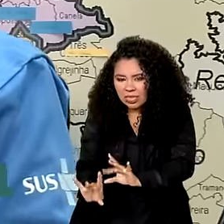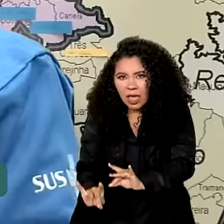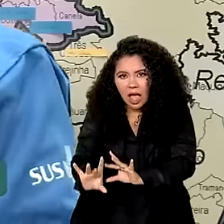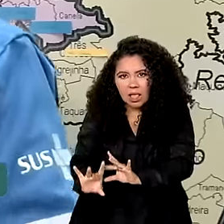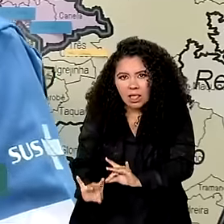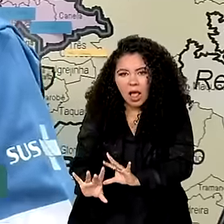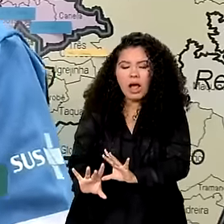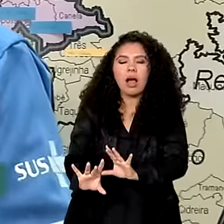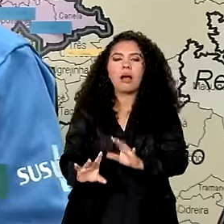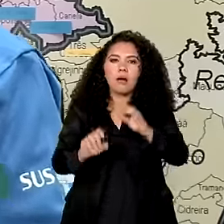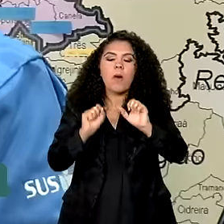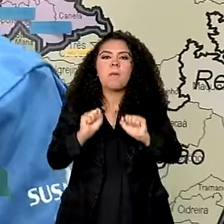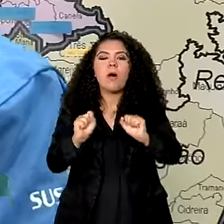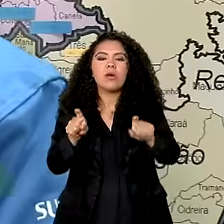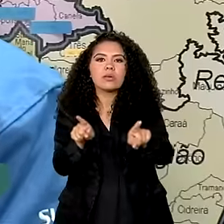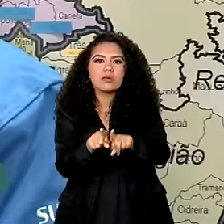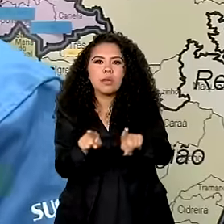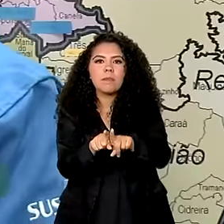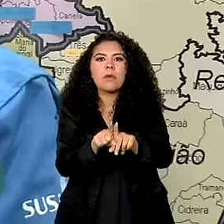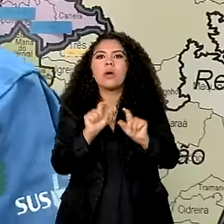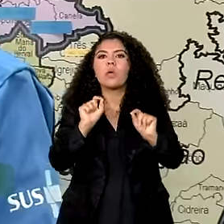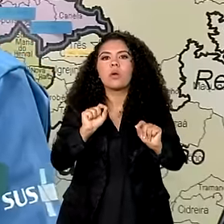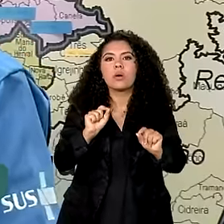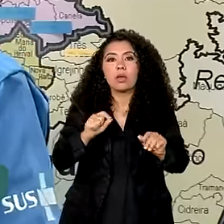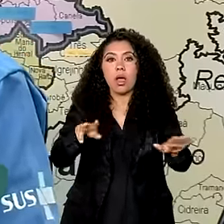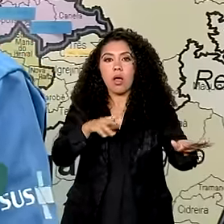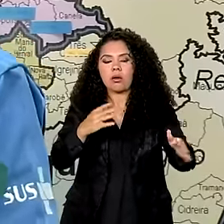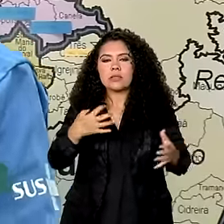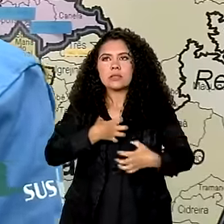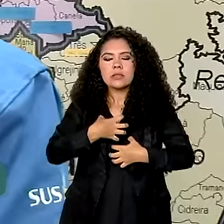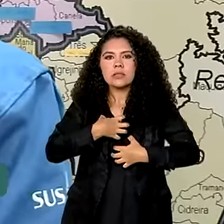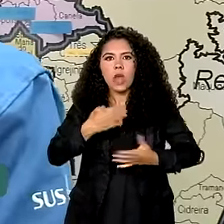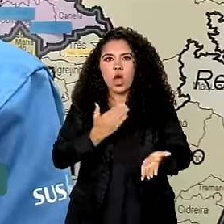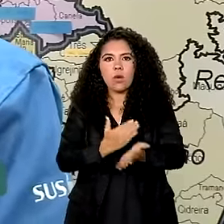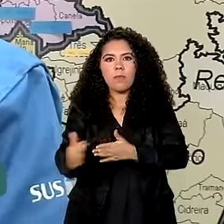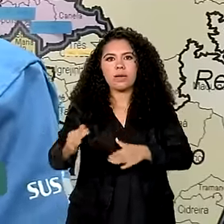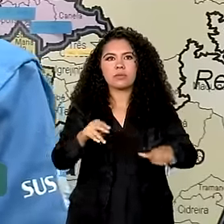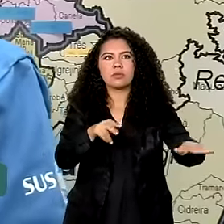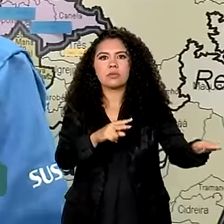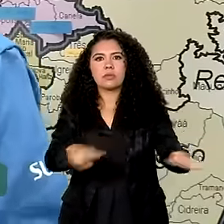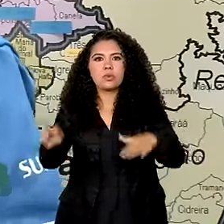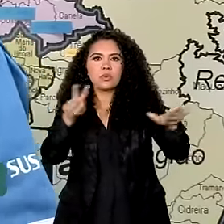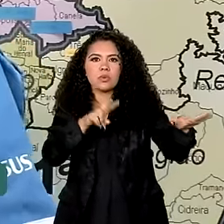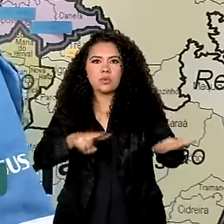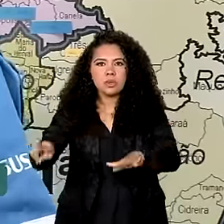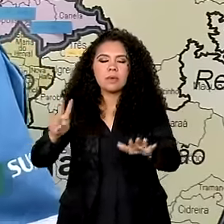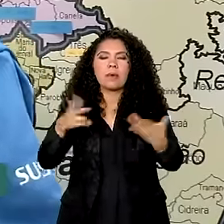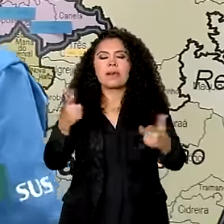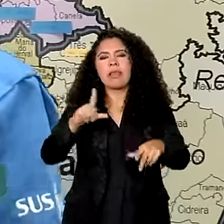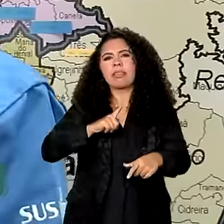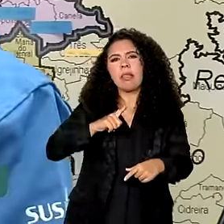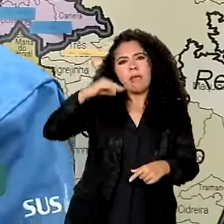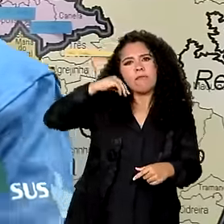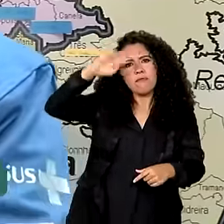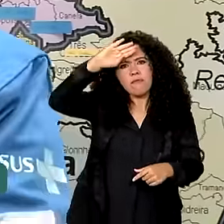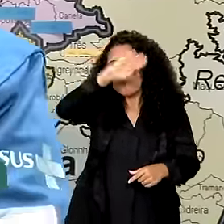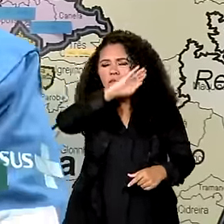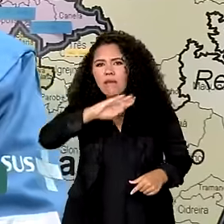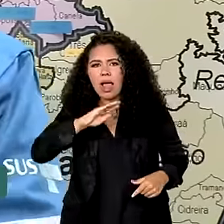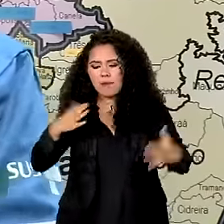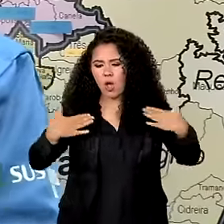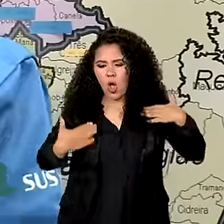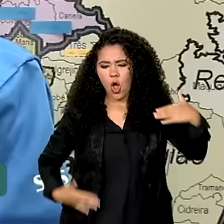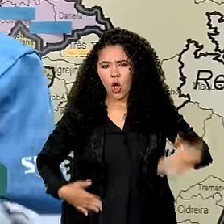e ela pode também iniciar apenas duas, três semanas depois. Então, é uma doença que é caracterizada por febre, dor no corpo,